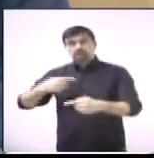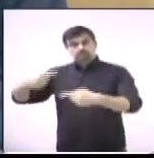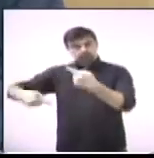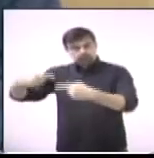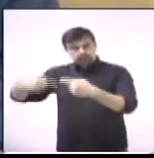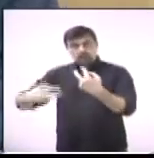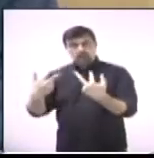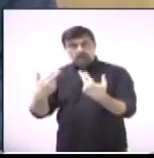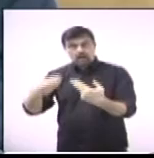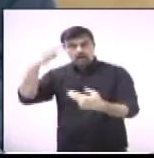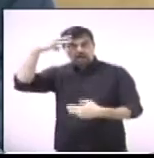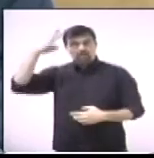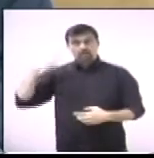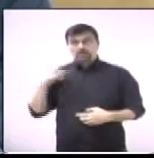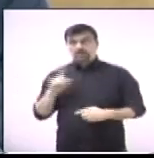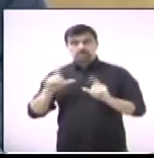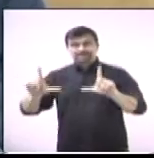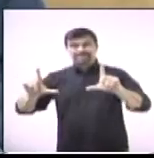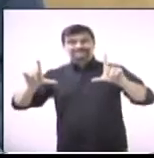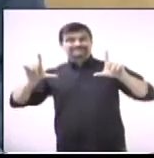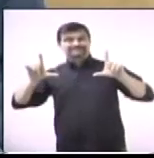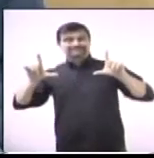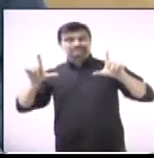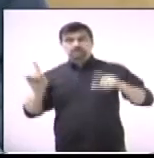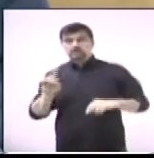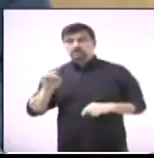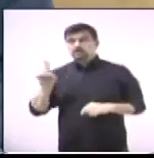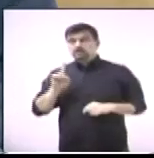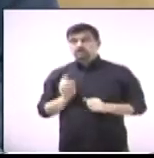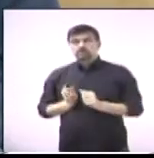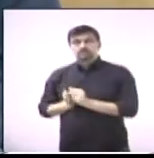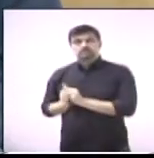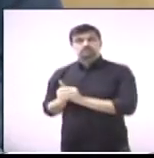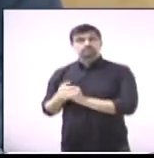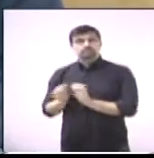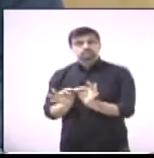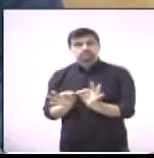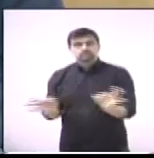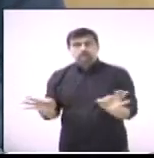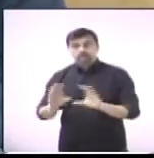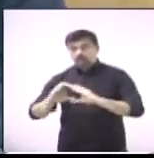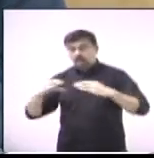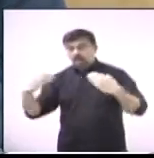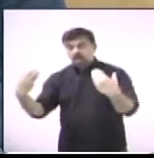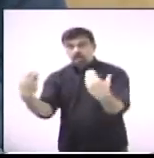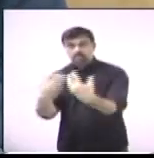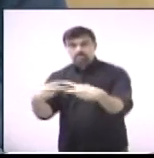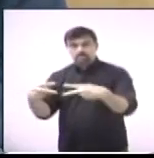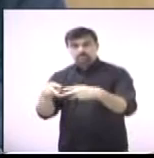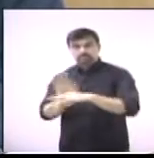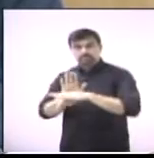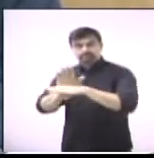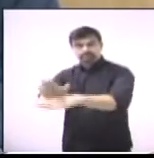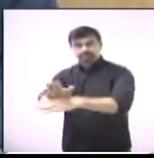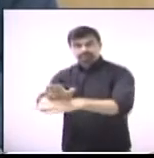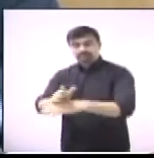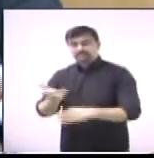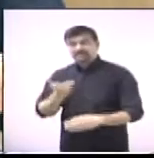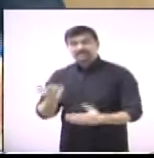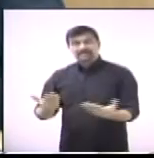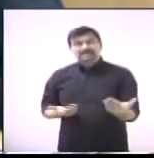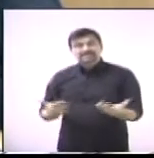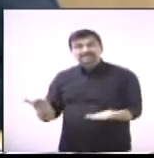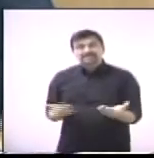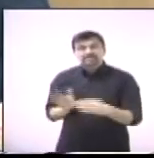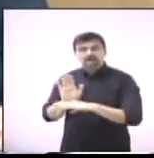pela colega, eles não aparecem, mas eles fazem muito pela nossa comunidade, e o maior prazer deles é poder servir.